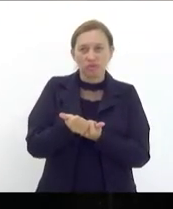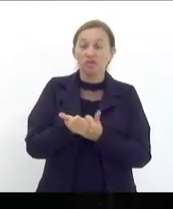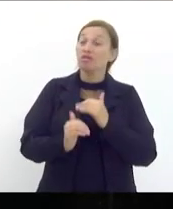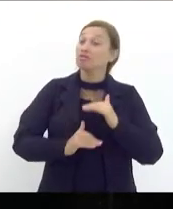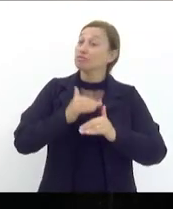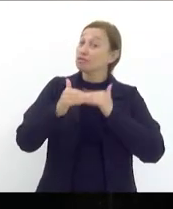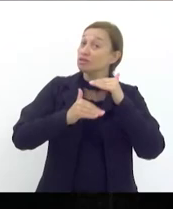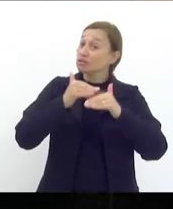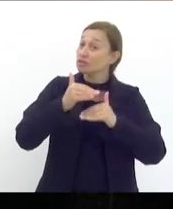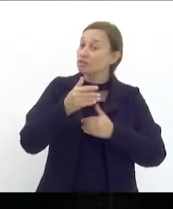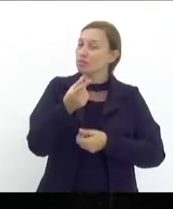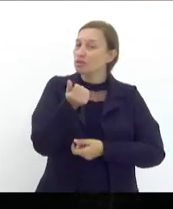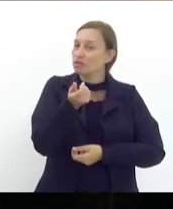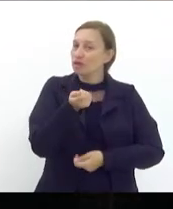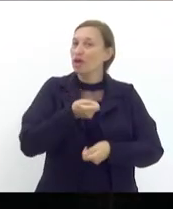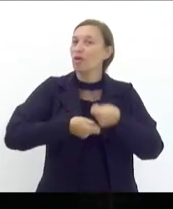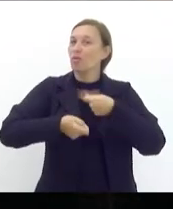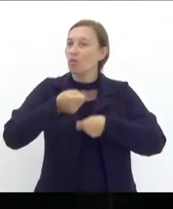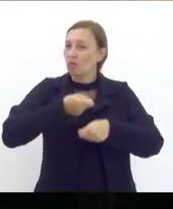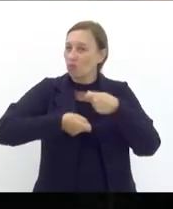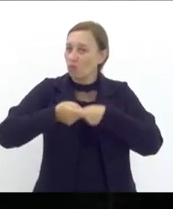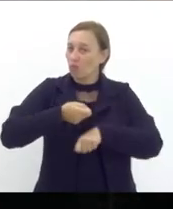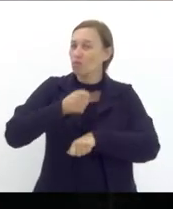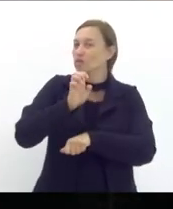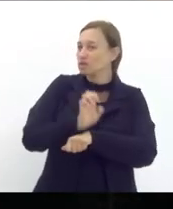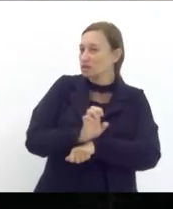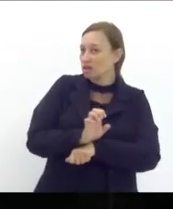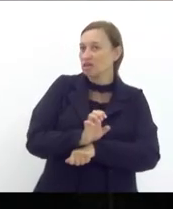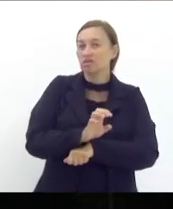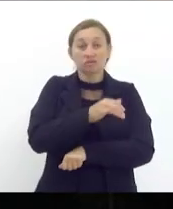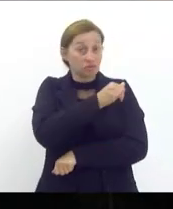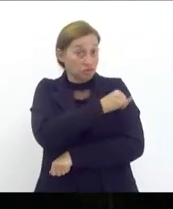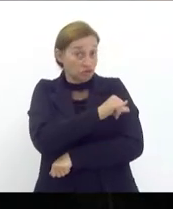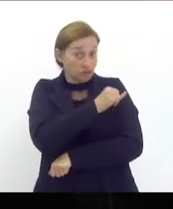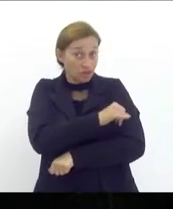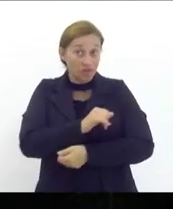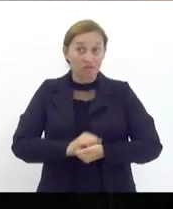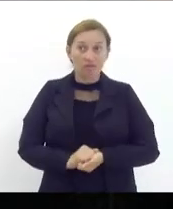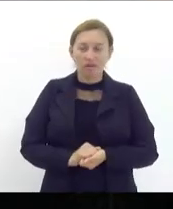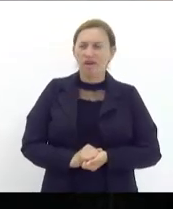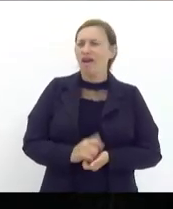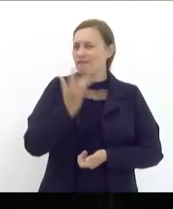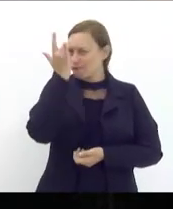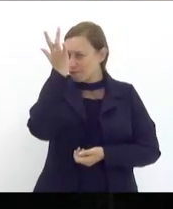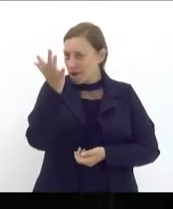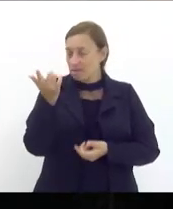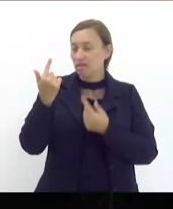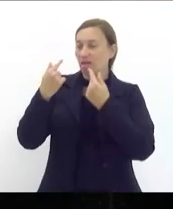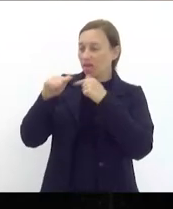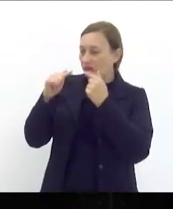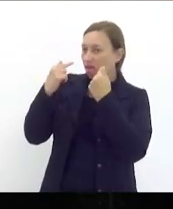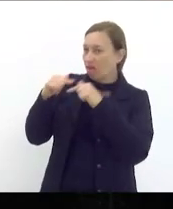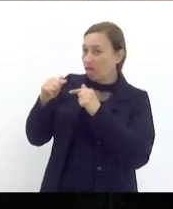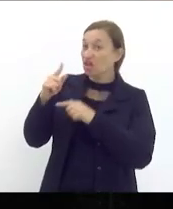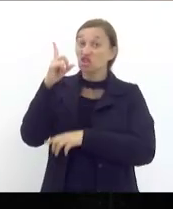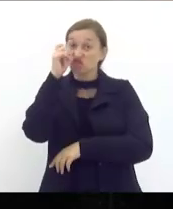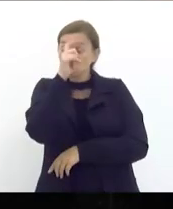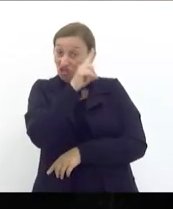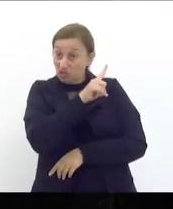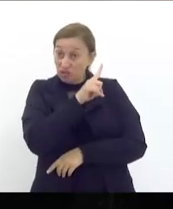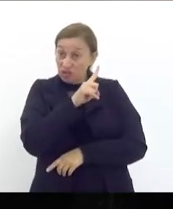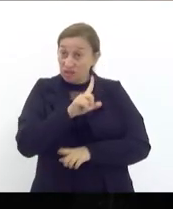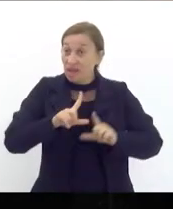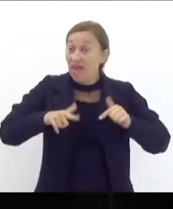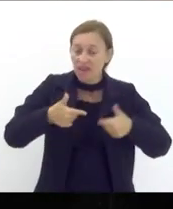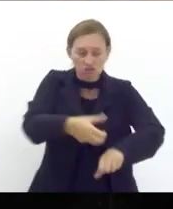desenvolvimento econômico do nosso estado do Rio de Janeiro muito fácil criticar difícil é